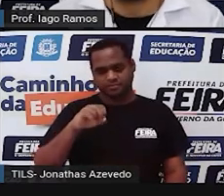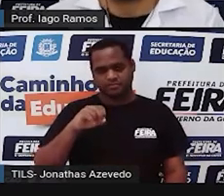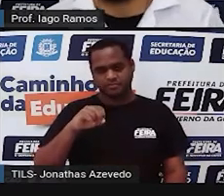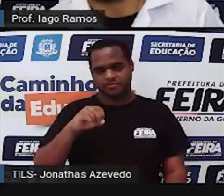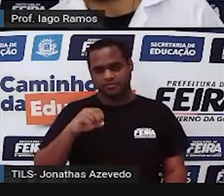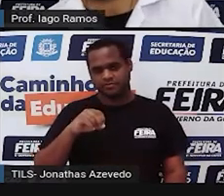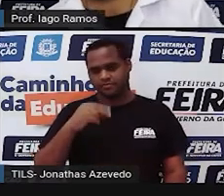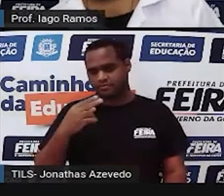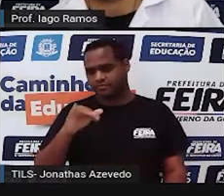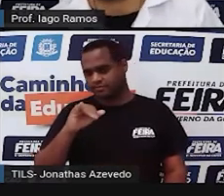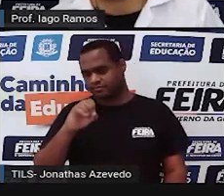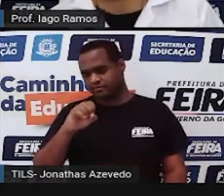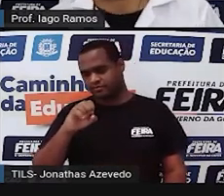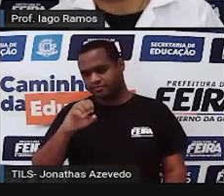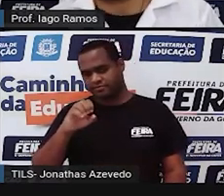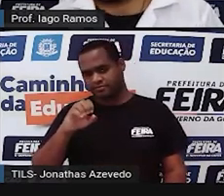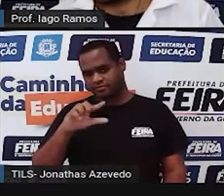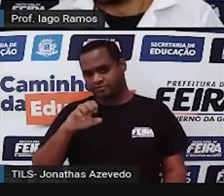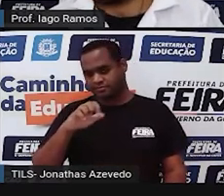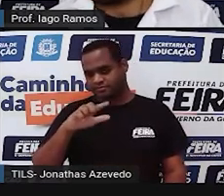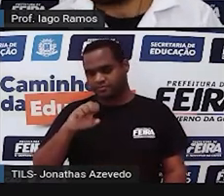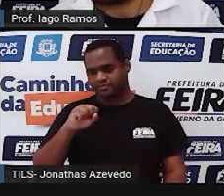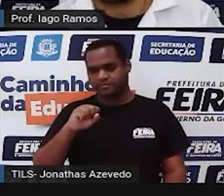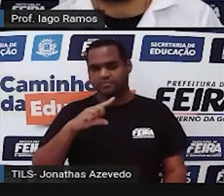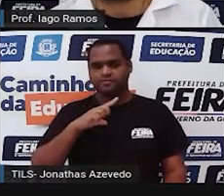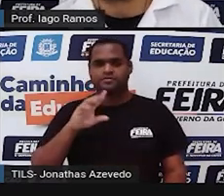ou é o isósceles, na opção B?